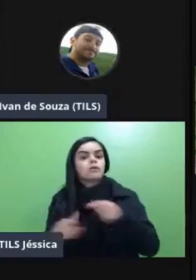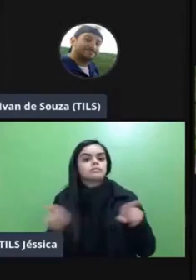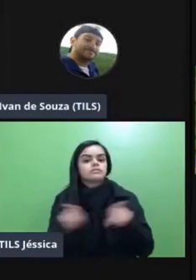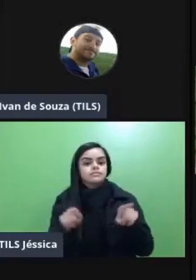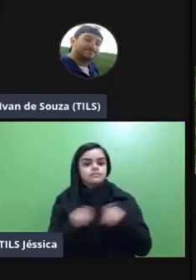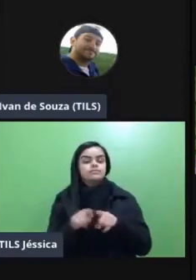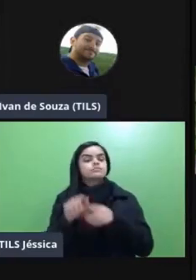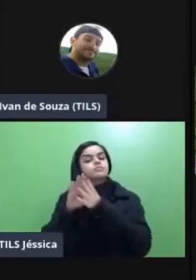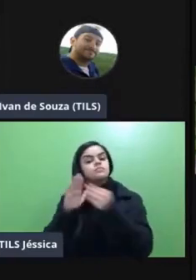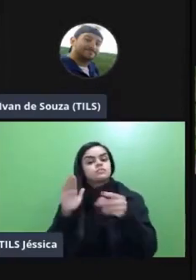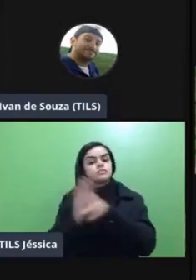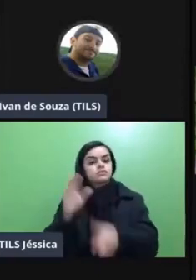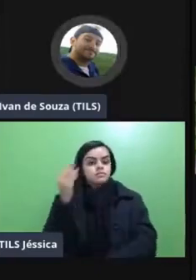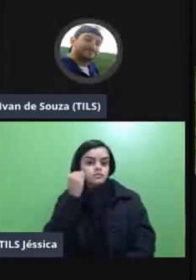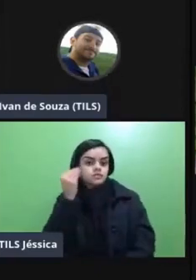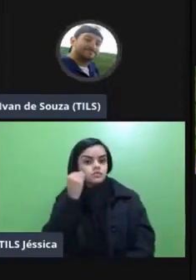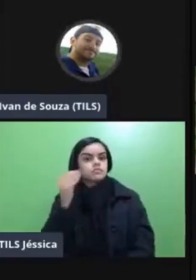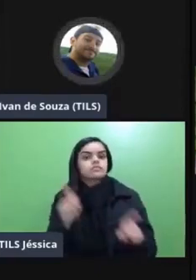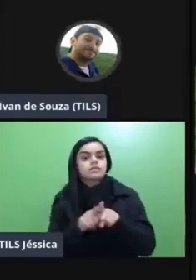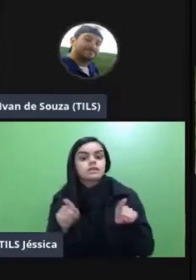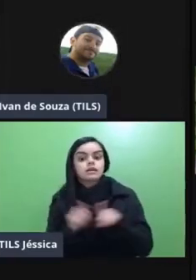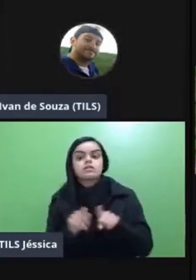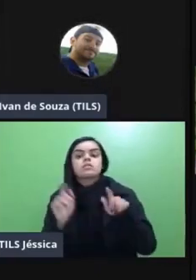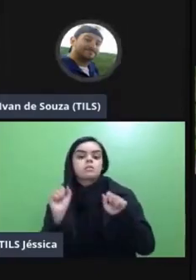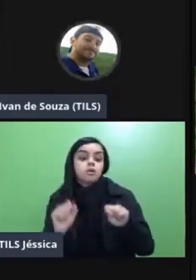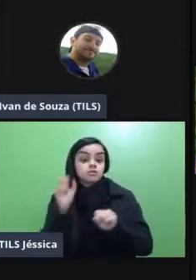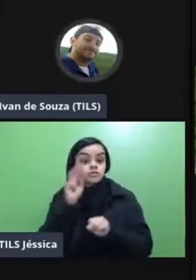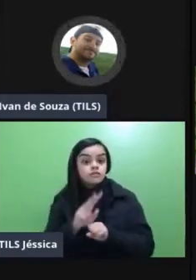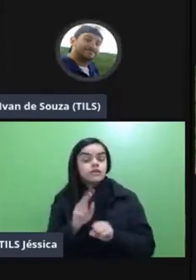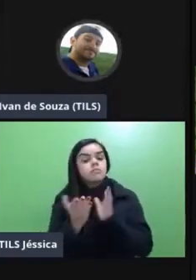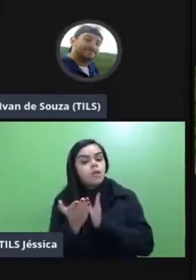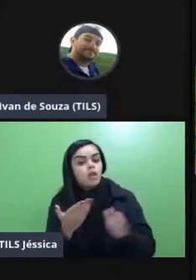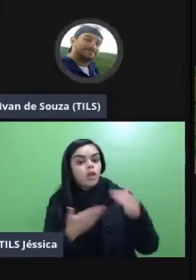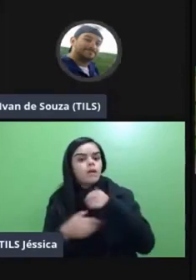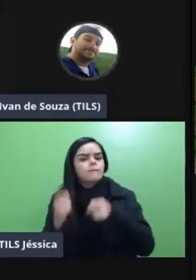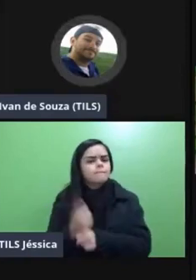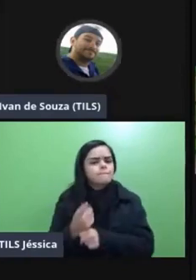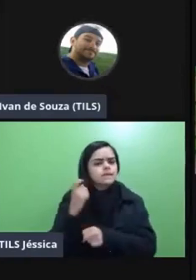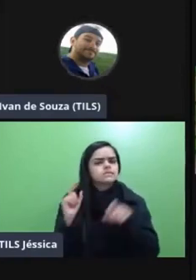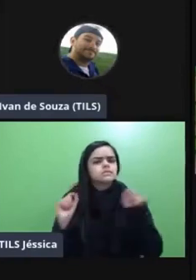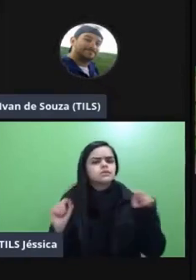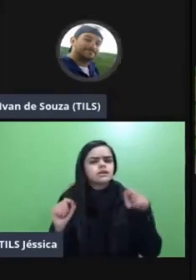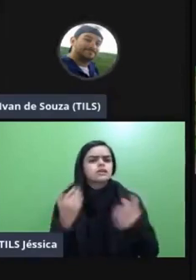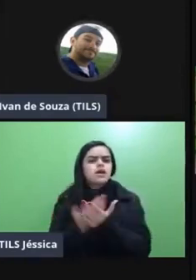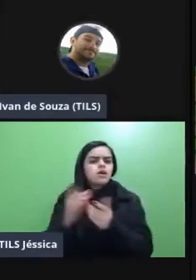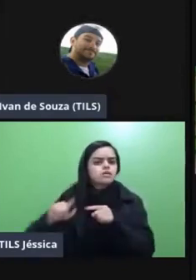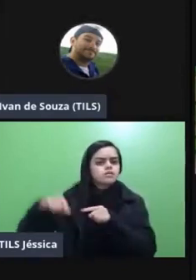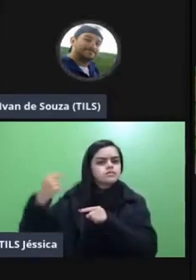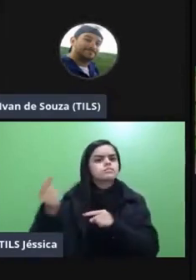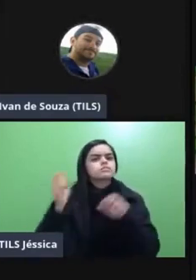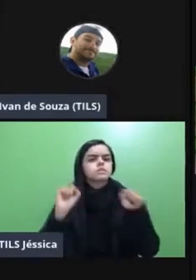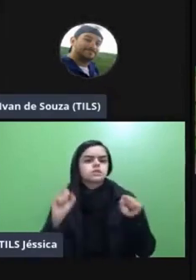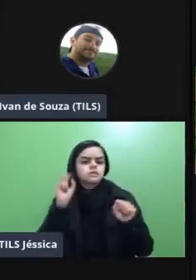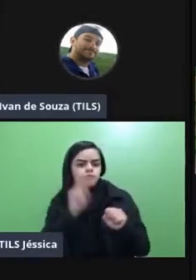modelo de teste né é que eu posso coletar dados e diagnosticar depois depois dessa aula eu pego esses dados coleto e